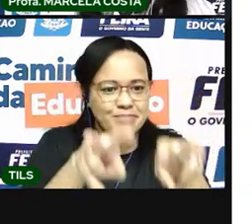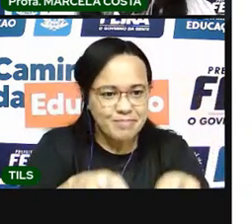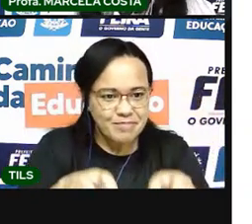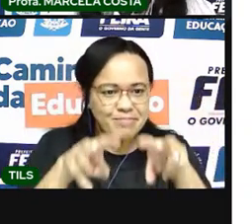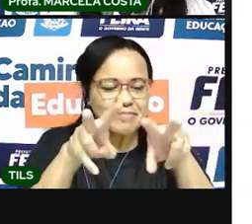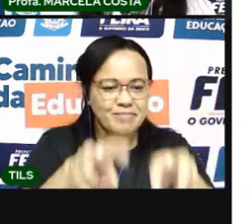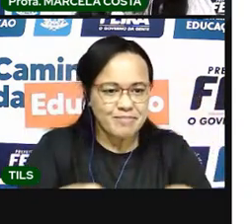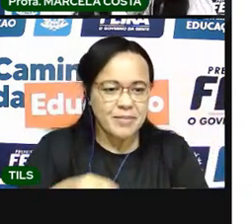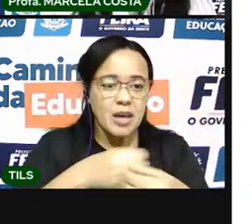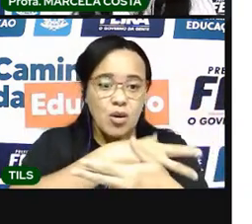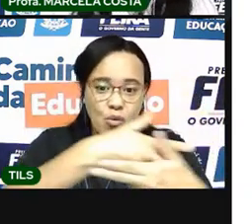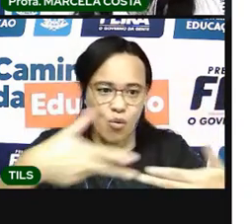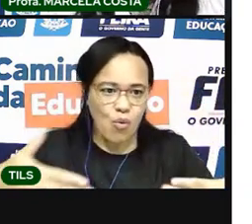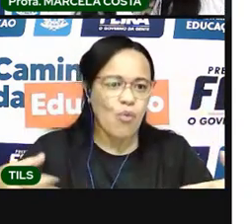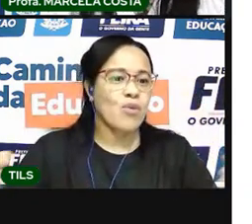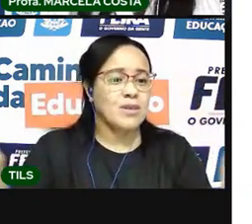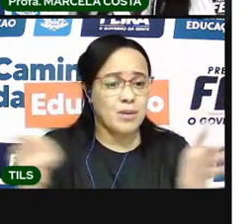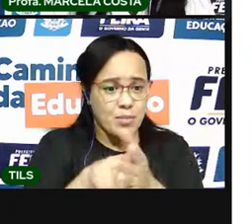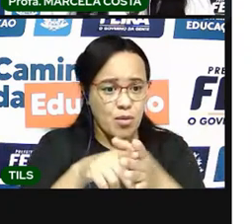naturais.